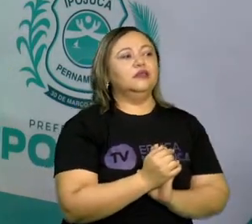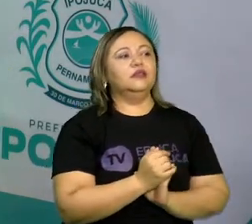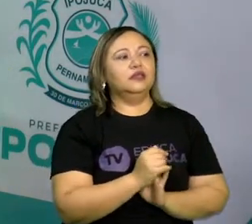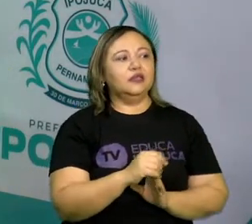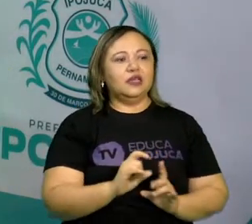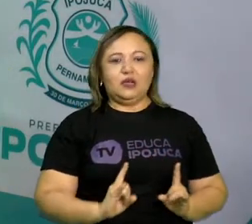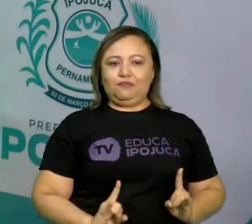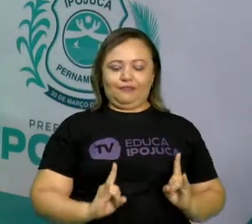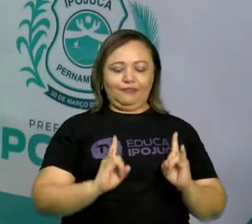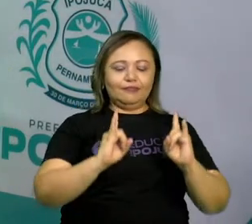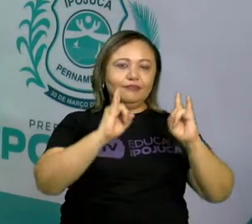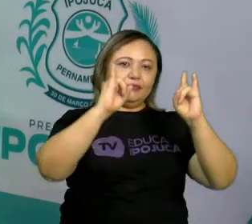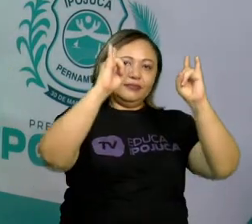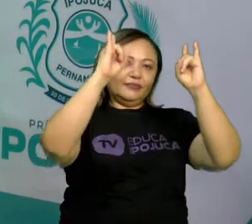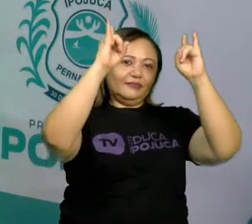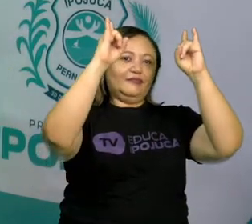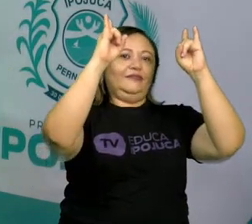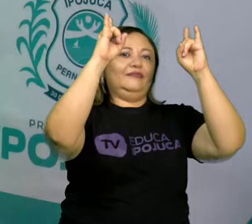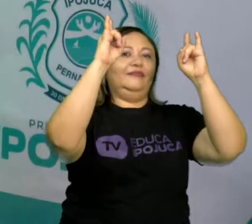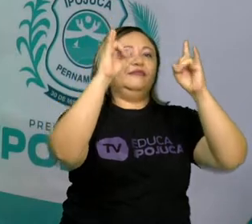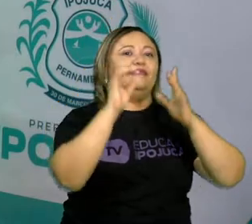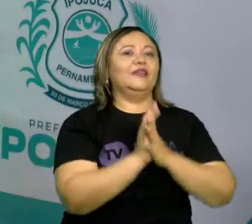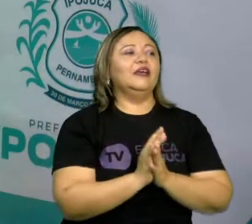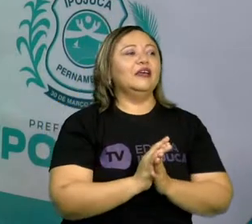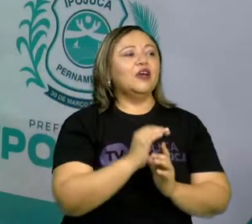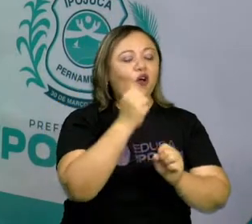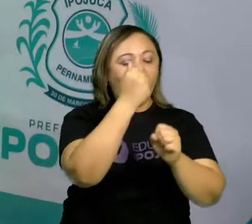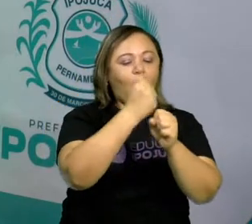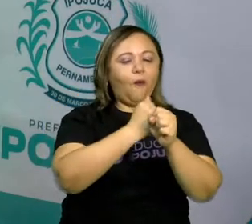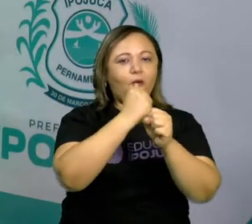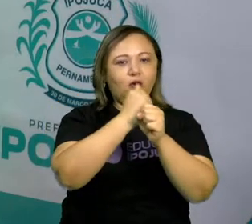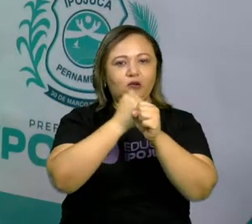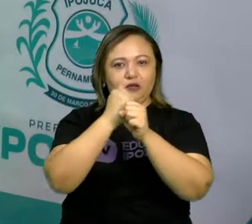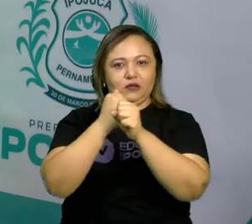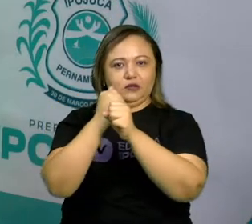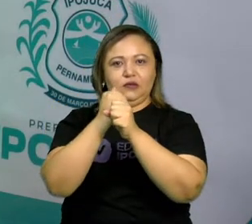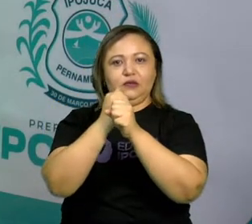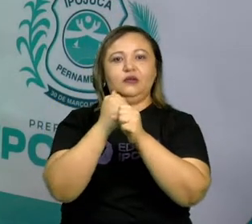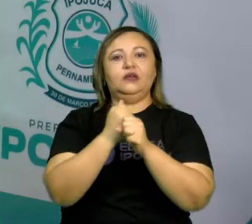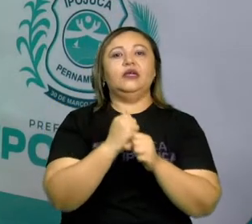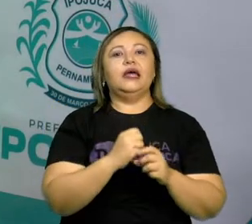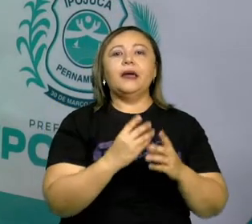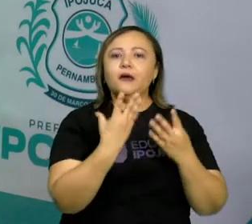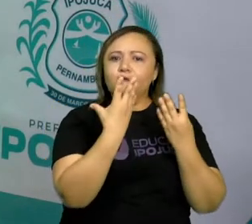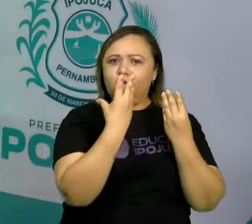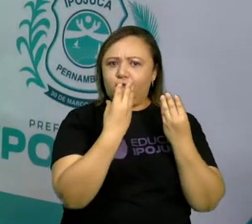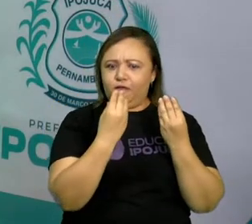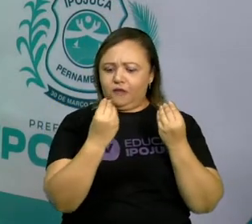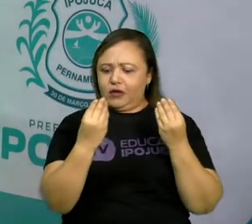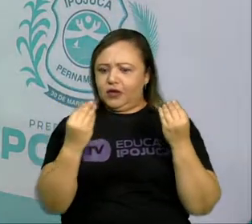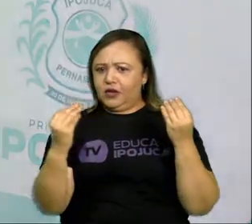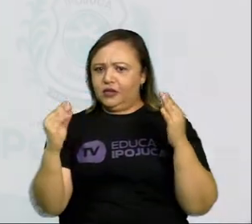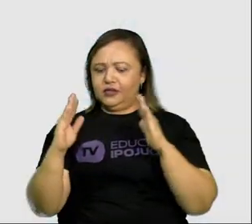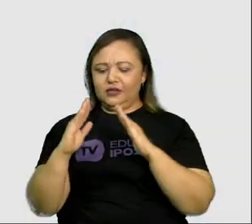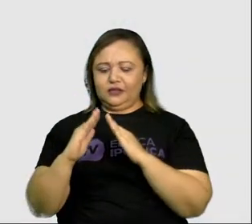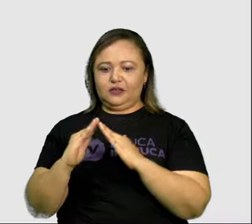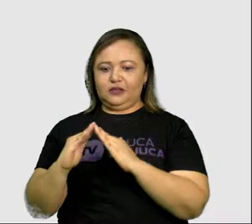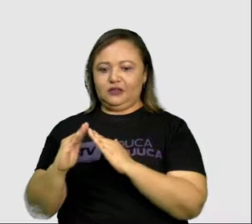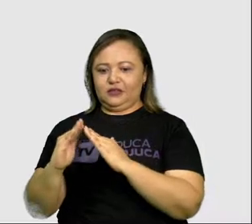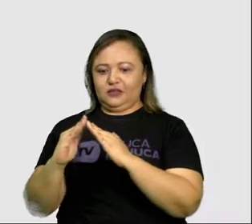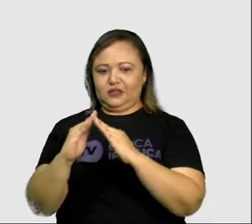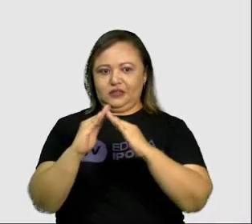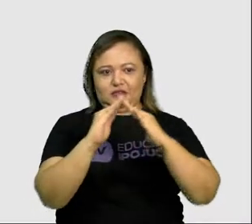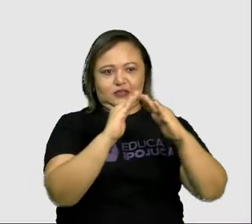Edifícios, eles são construções com a finalidade de abrigar atividades humanas, como